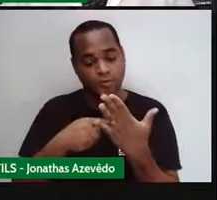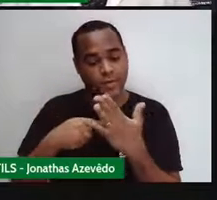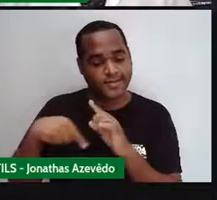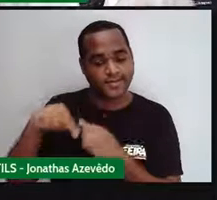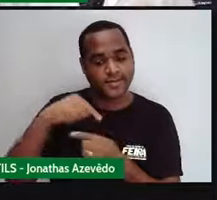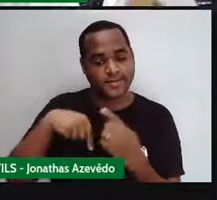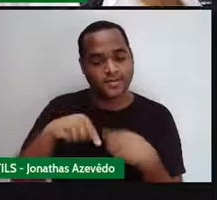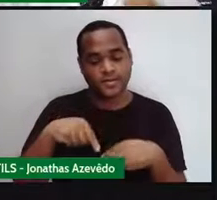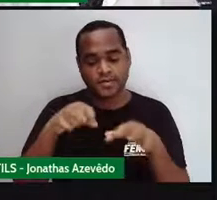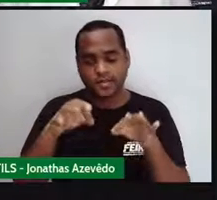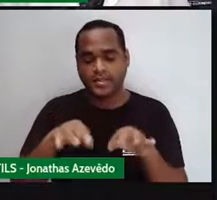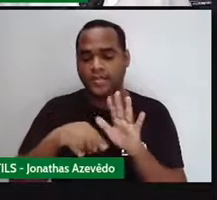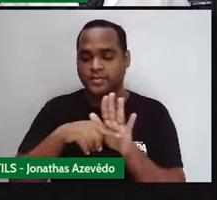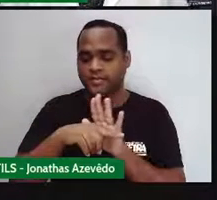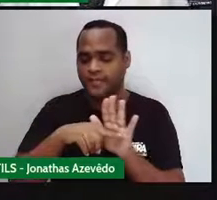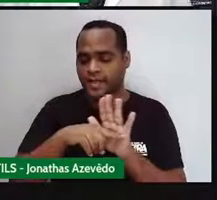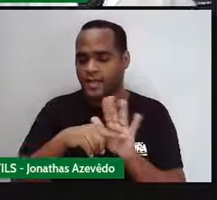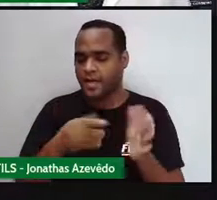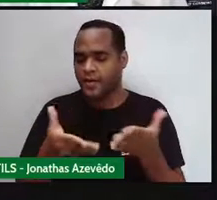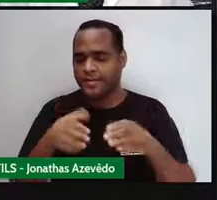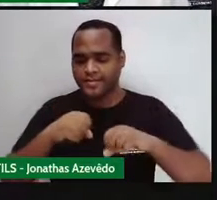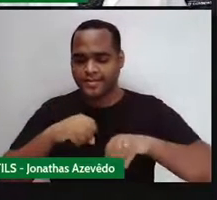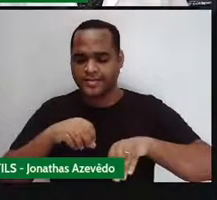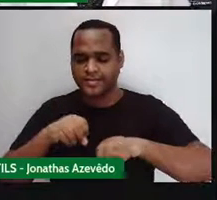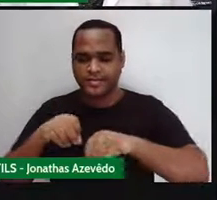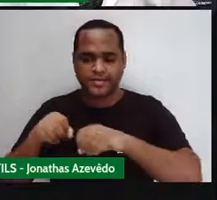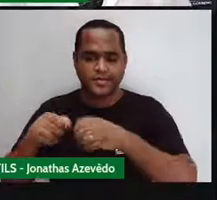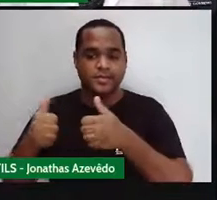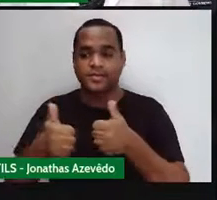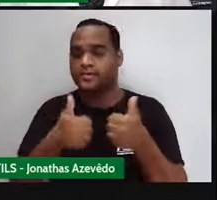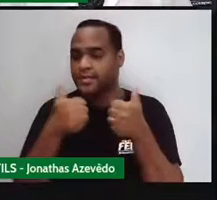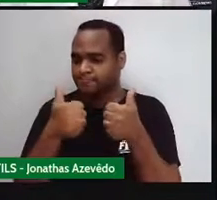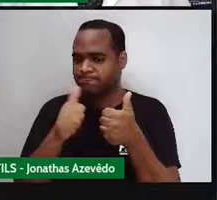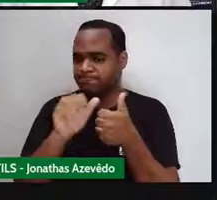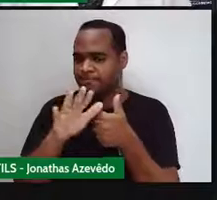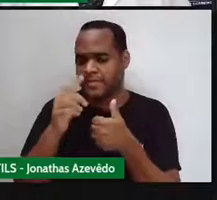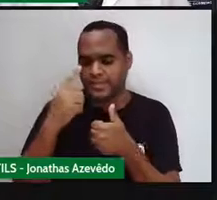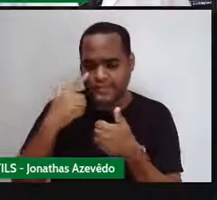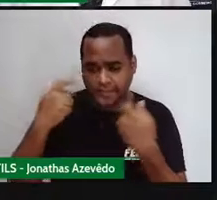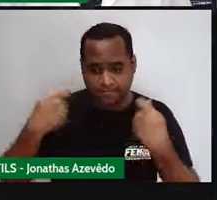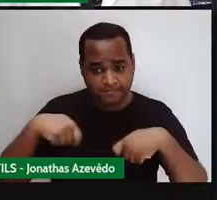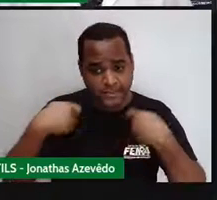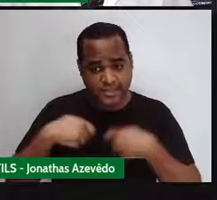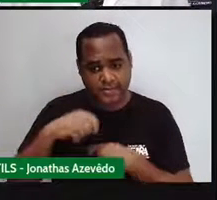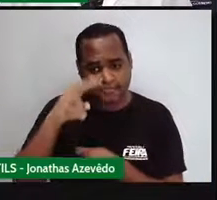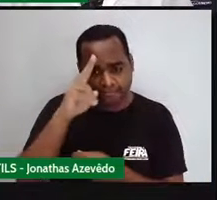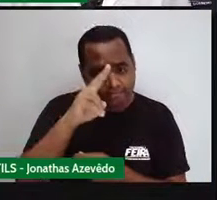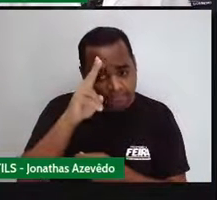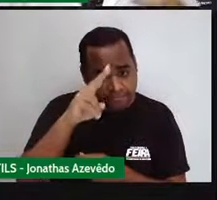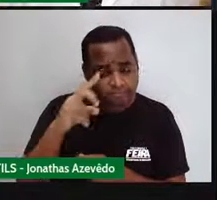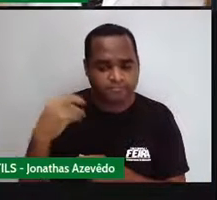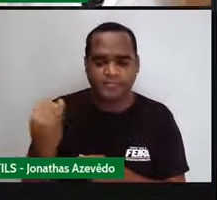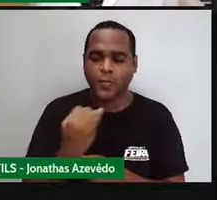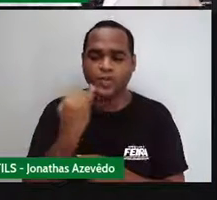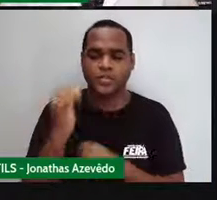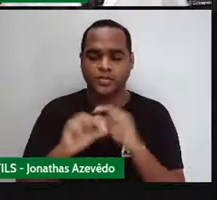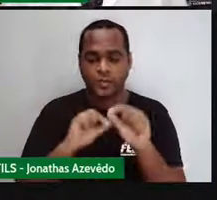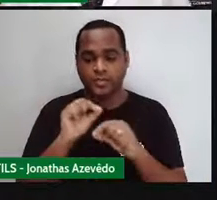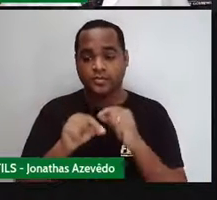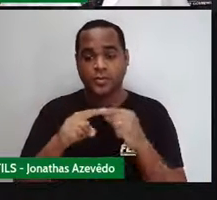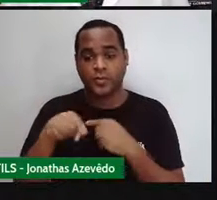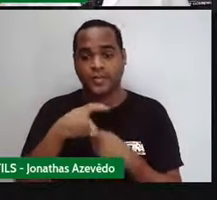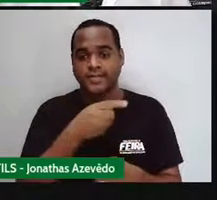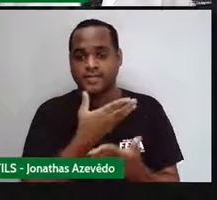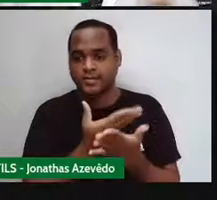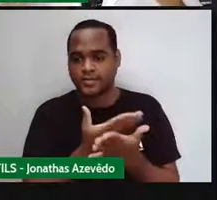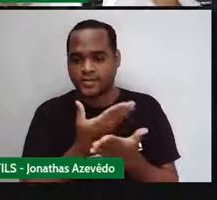dessa aula? Para esse momento, gente vai precisar lembrar, né? De algo que a gente estudou nas últimas